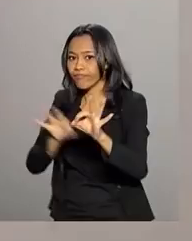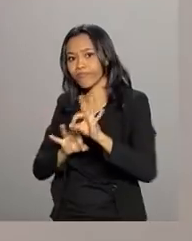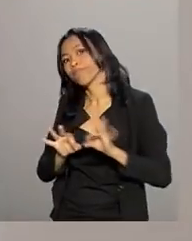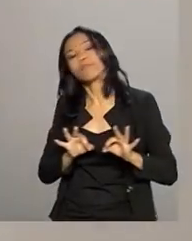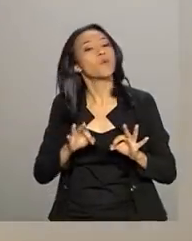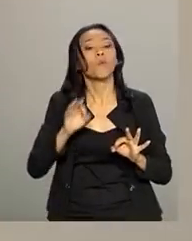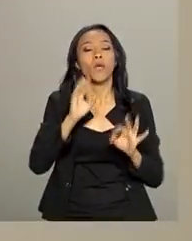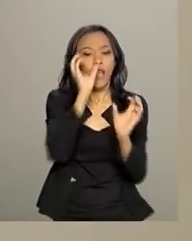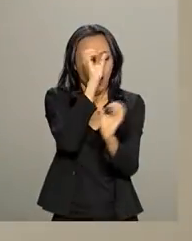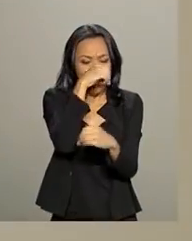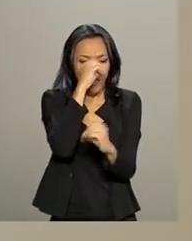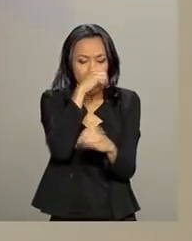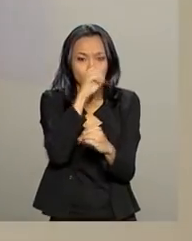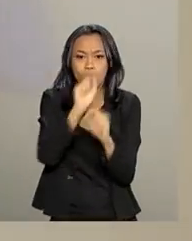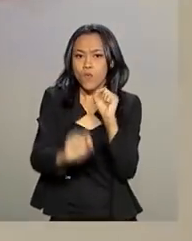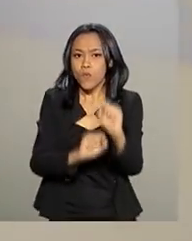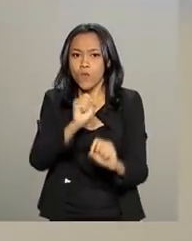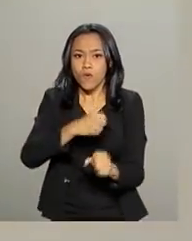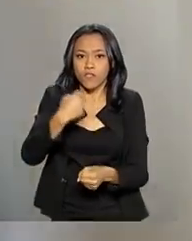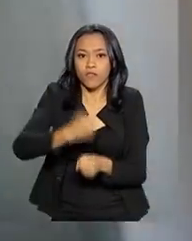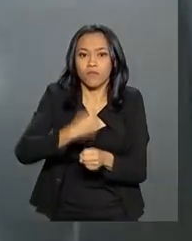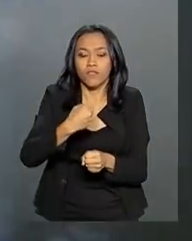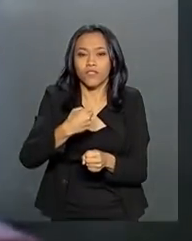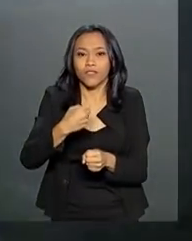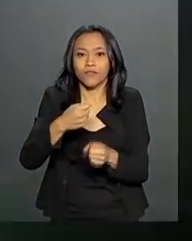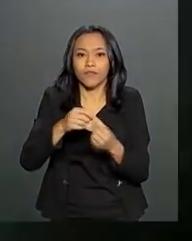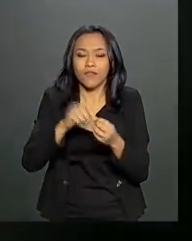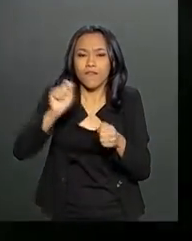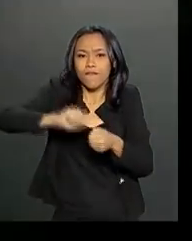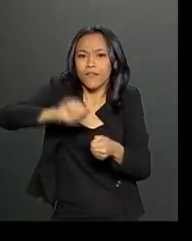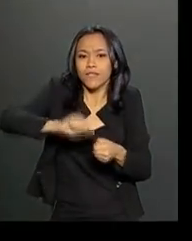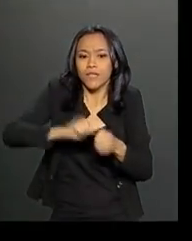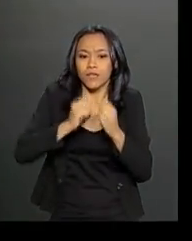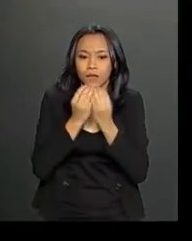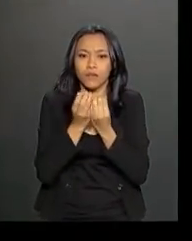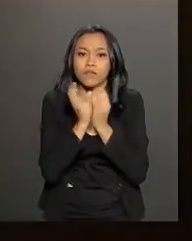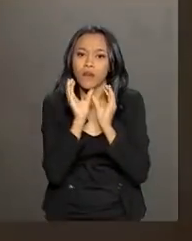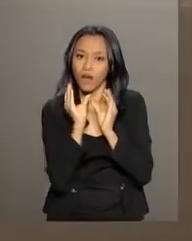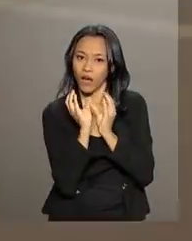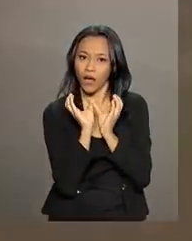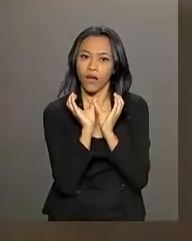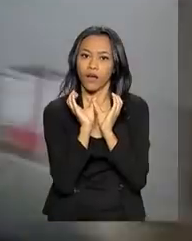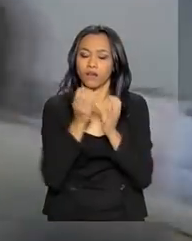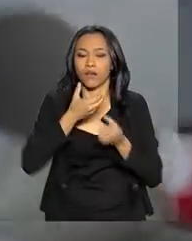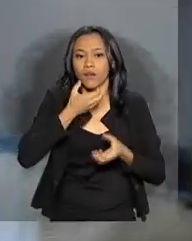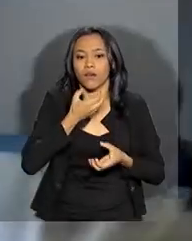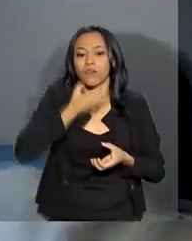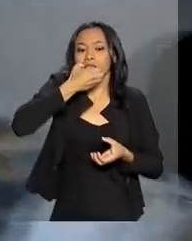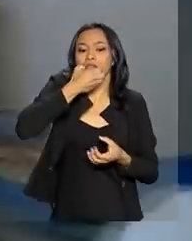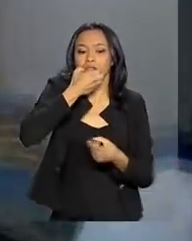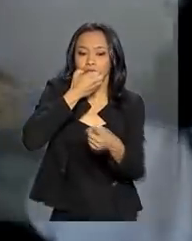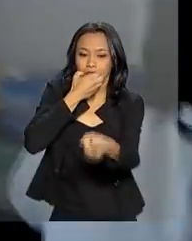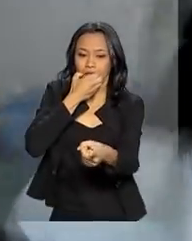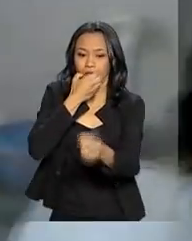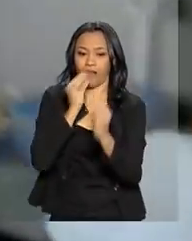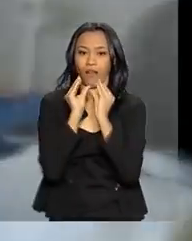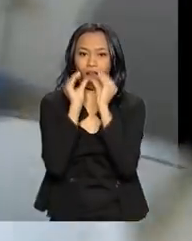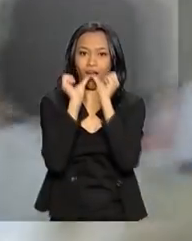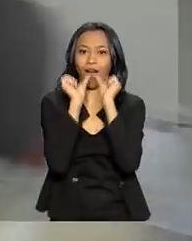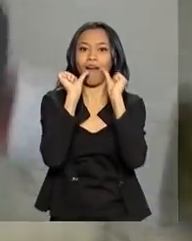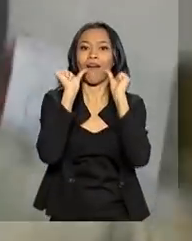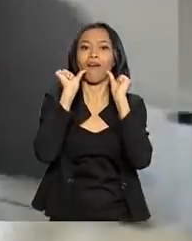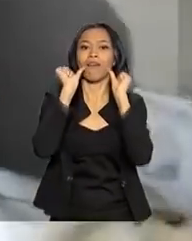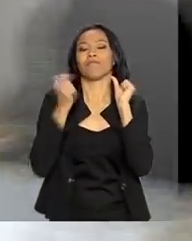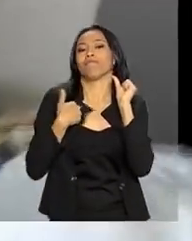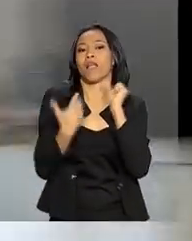laboratório de fabricação de próteses dentárias. Esse daqui que eu vou mostrar para vocês. Uma iniciativa que tem ajudado a